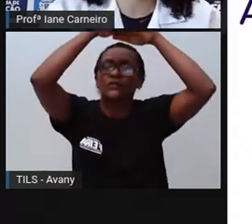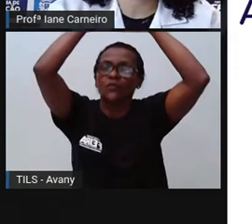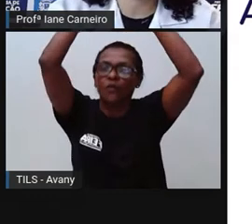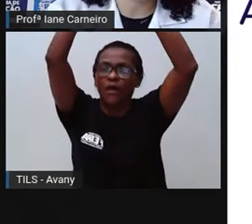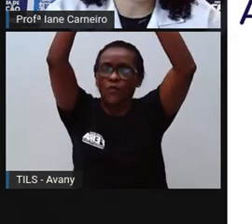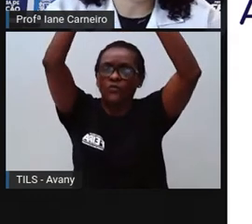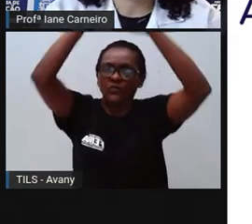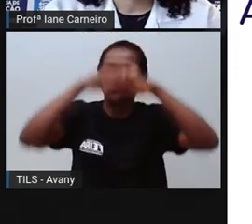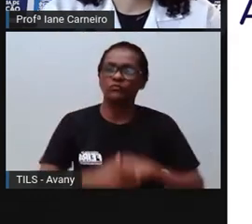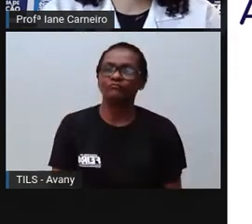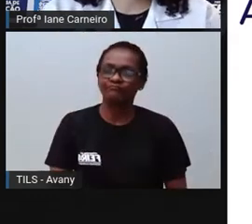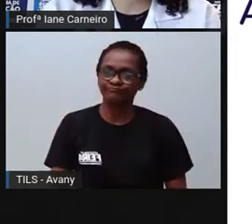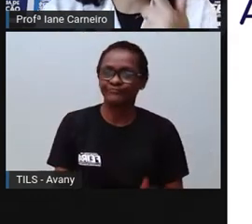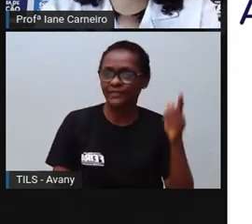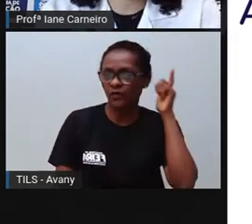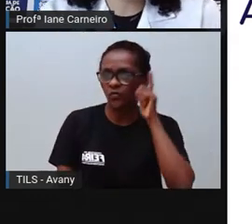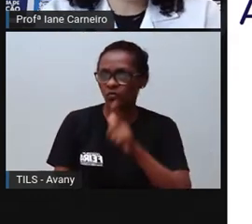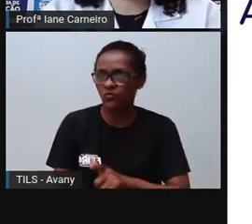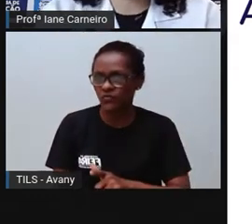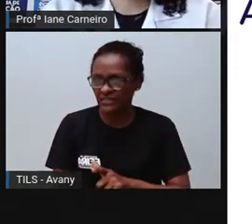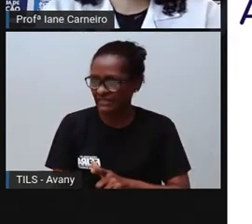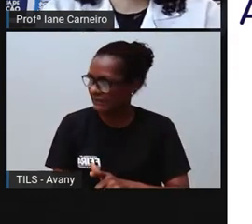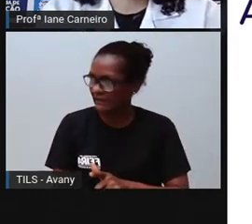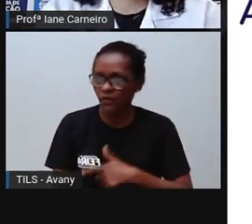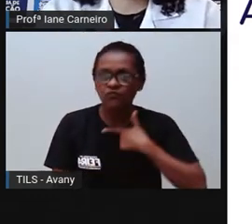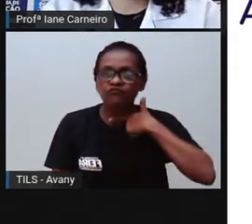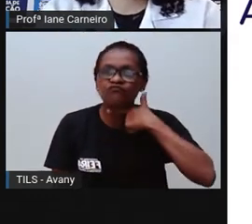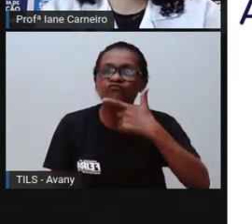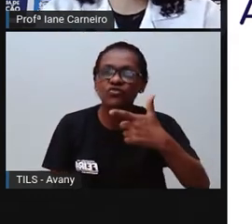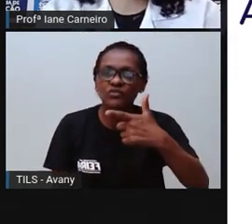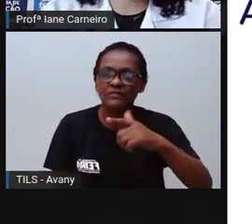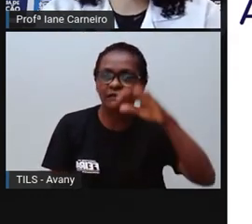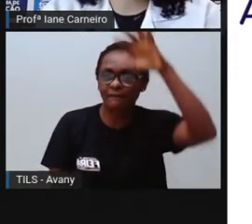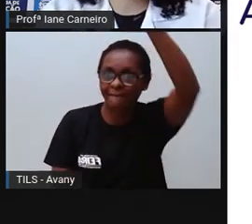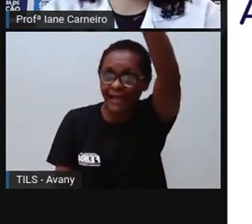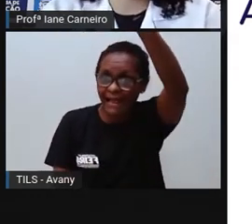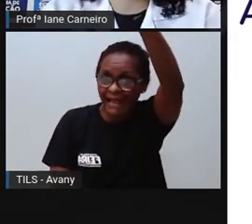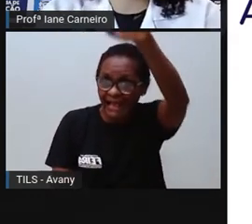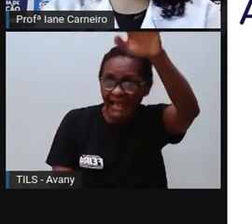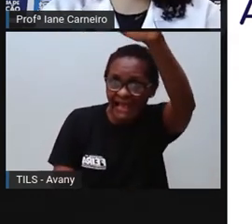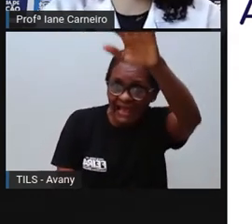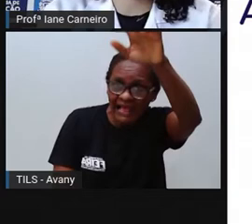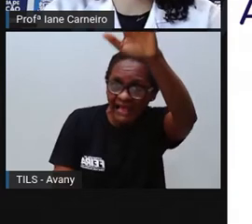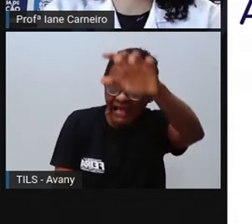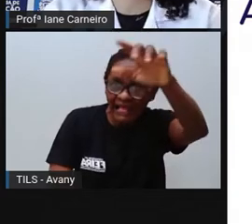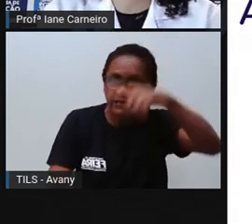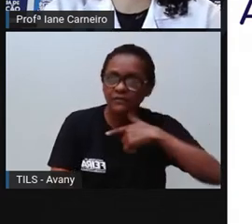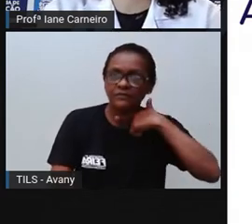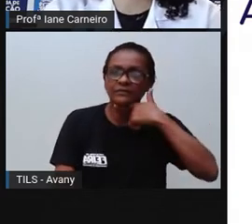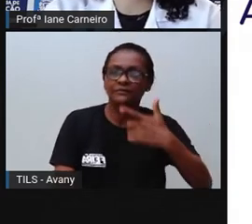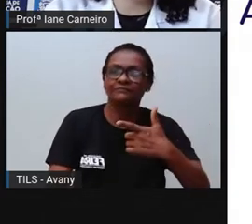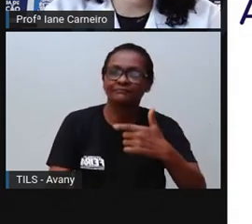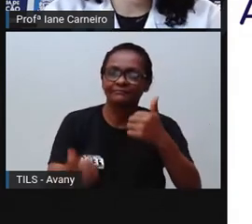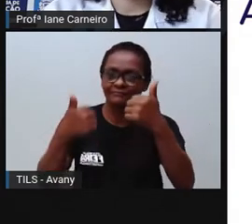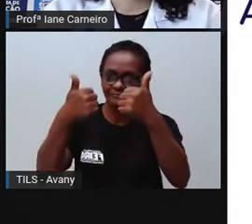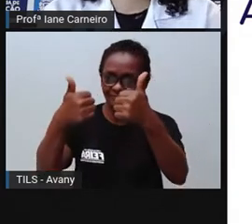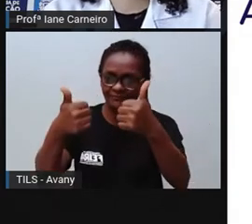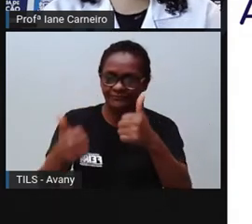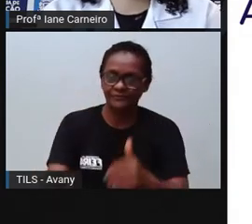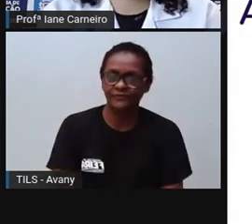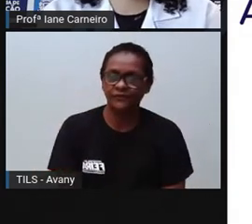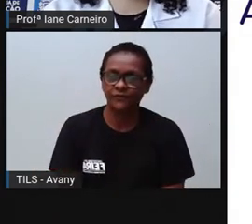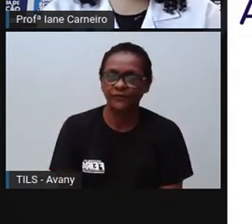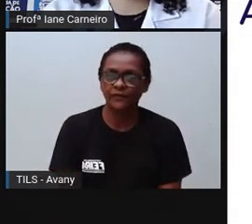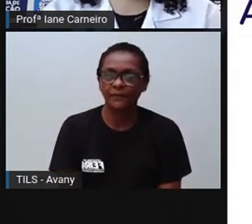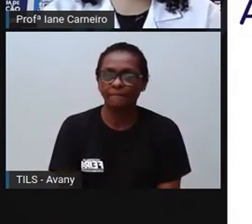não consiga pegar. E aqui ainda tem um erro, ó, não pode deixar nada que a criança consiga subir, aí, então